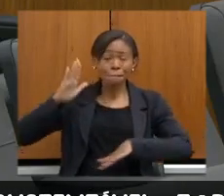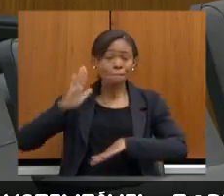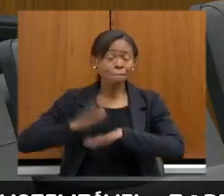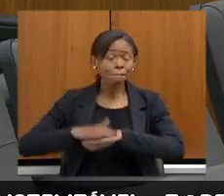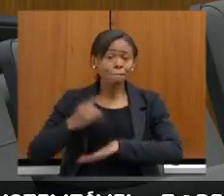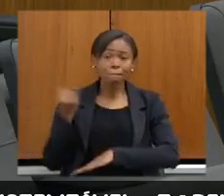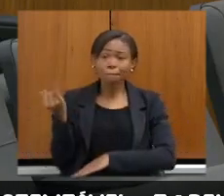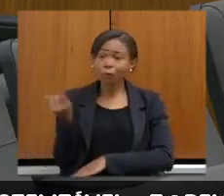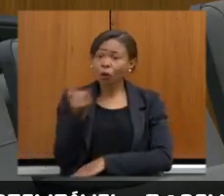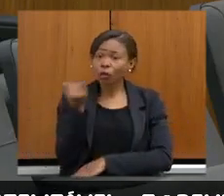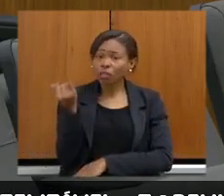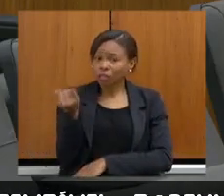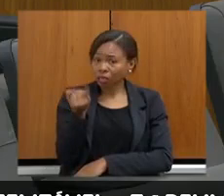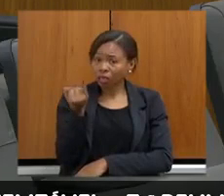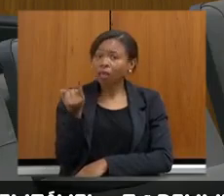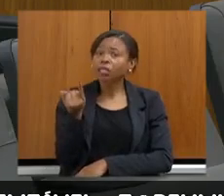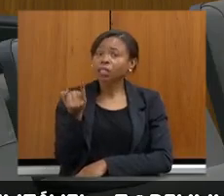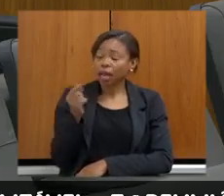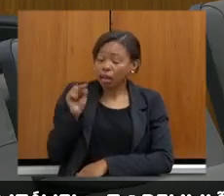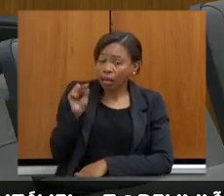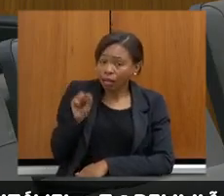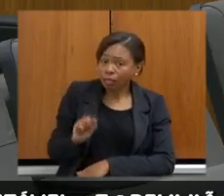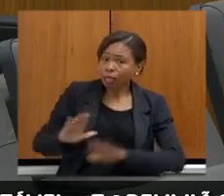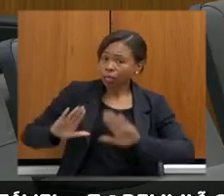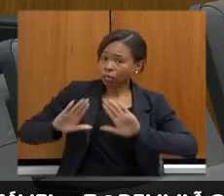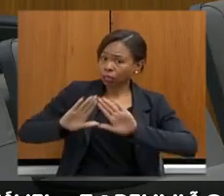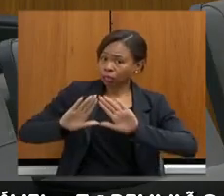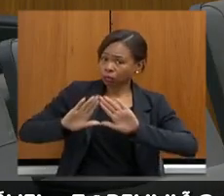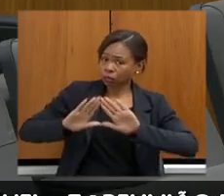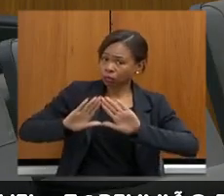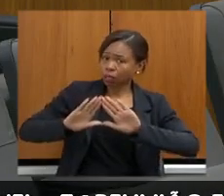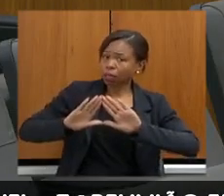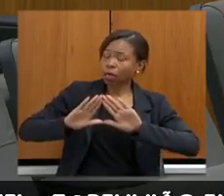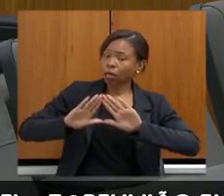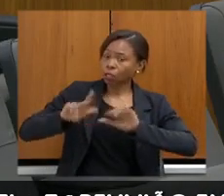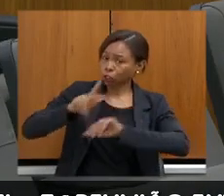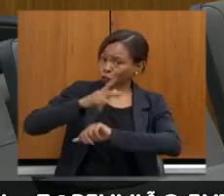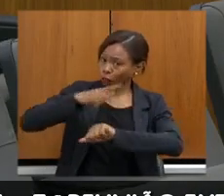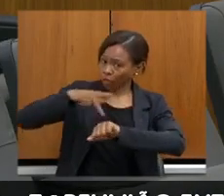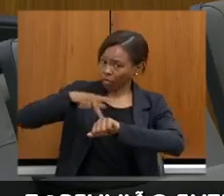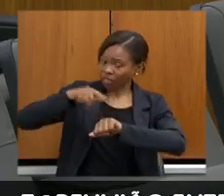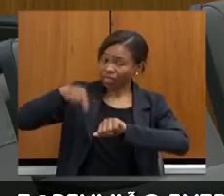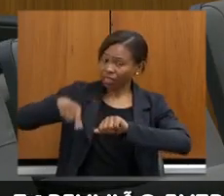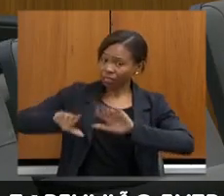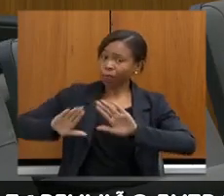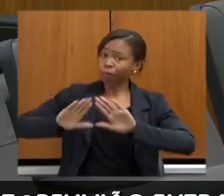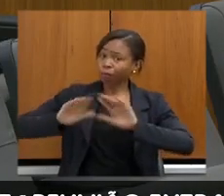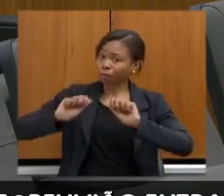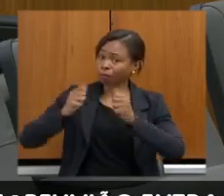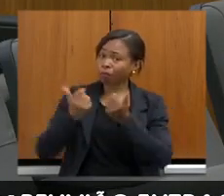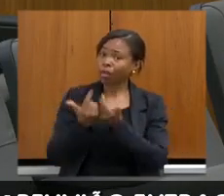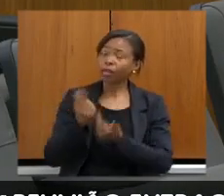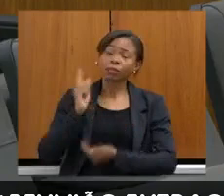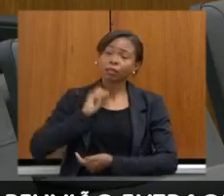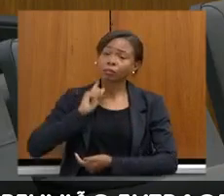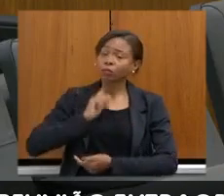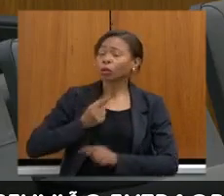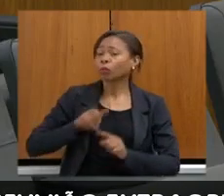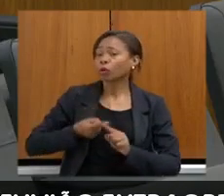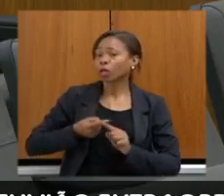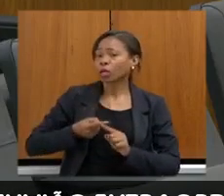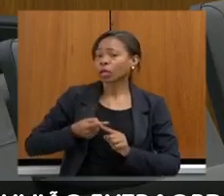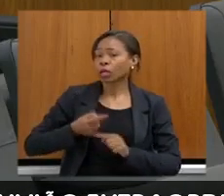do que a Assembleia Legislativa de Minas Gerais, porque o nosso Estado se chama Minas